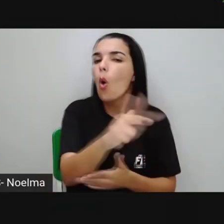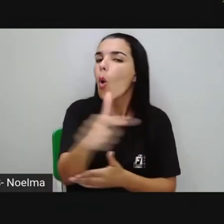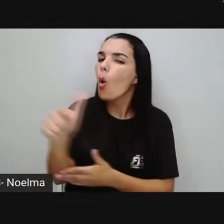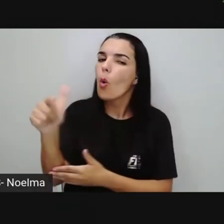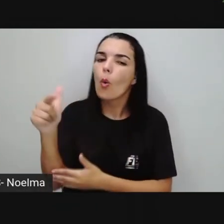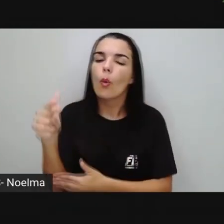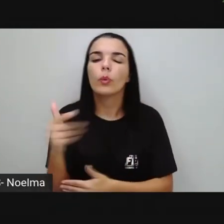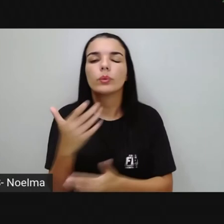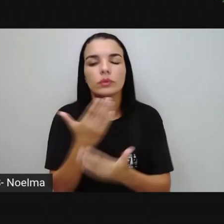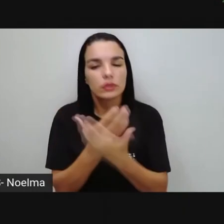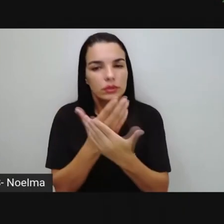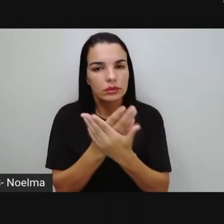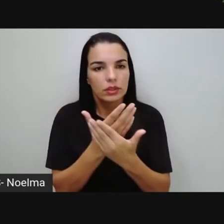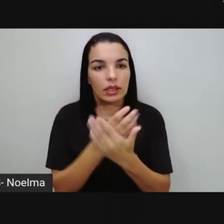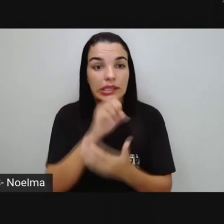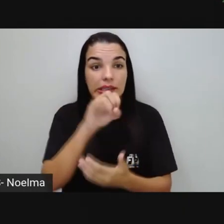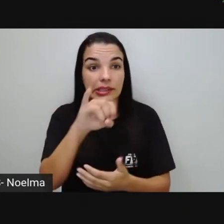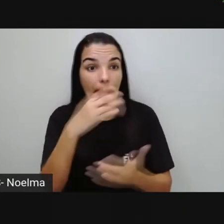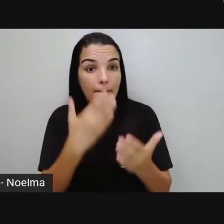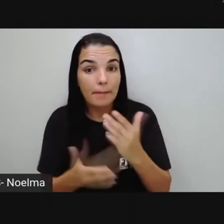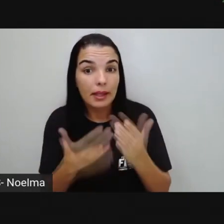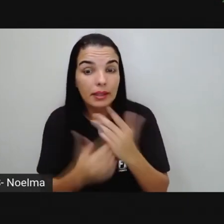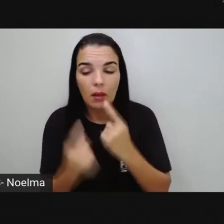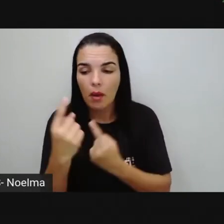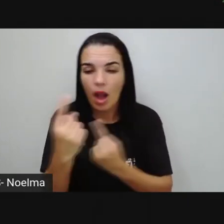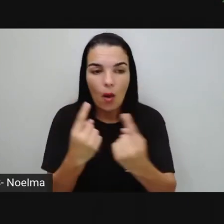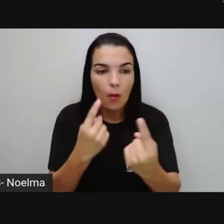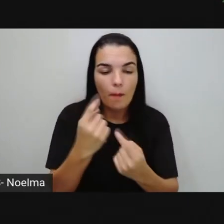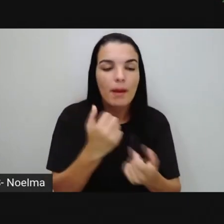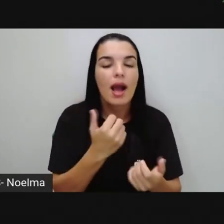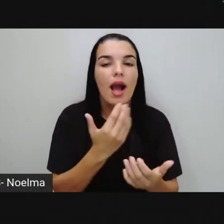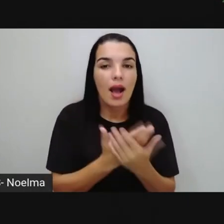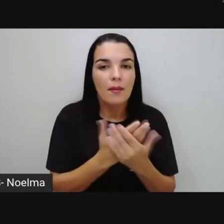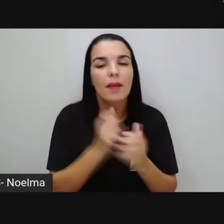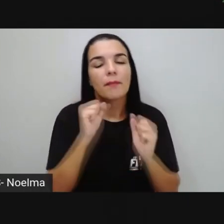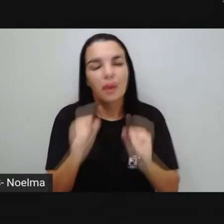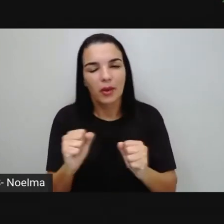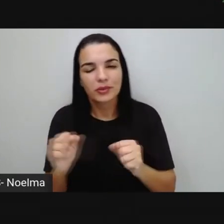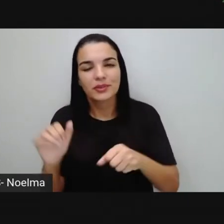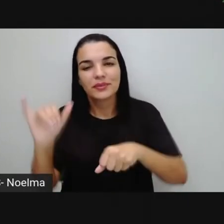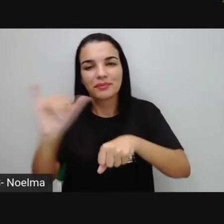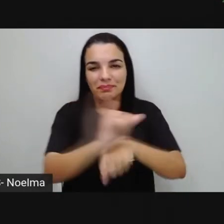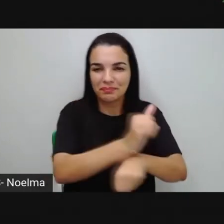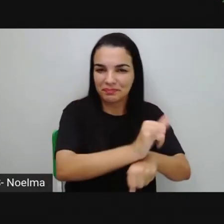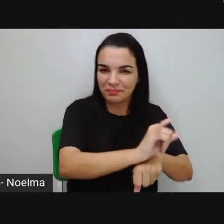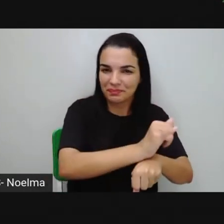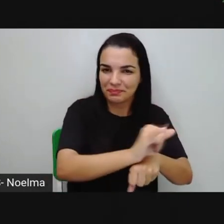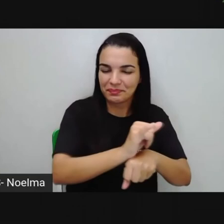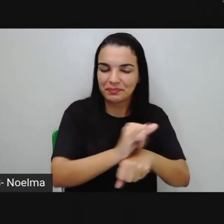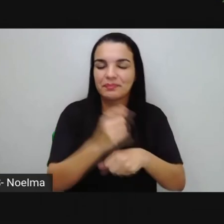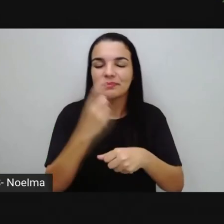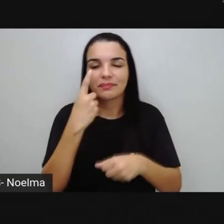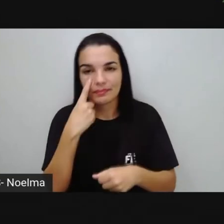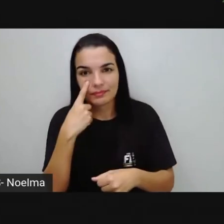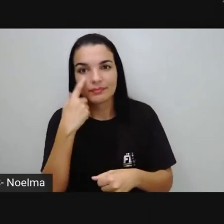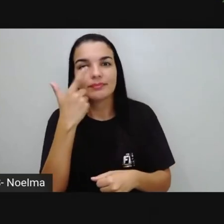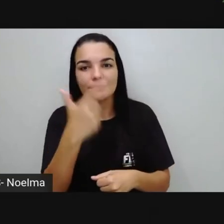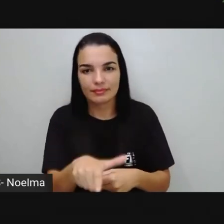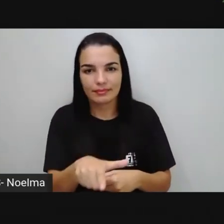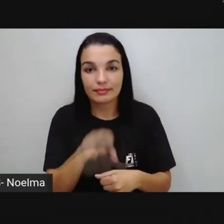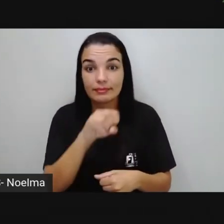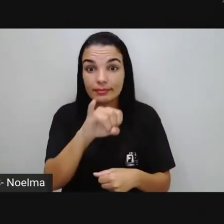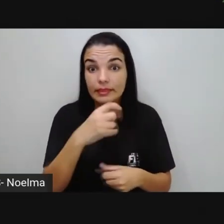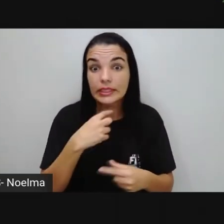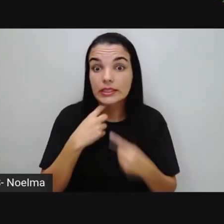aulas também. Se você perdeu alguma aula, vai lá no canal e veja essa aula. Se você sentiu